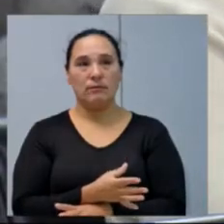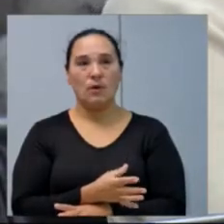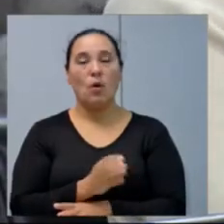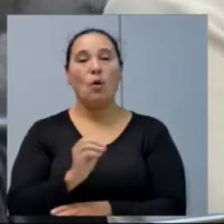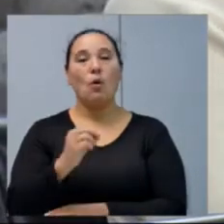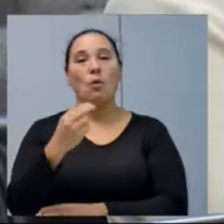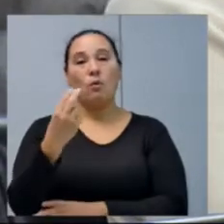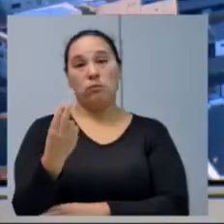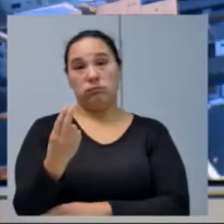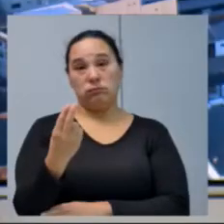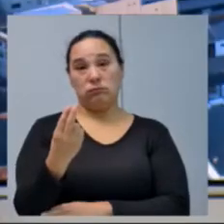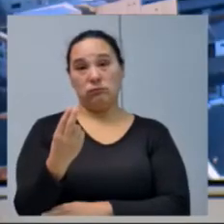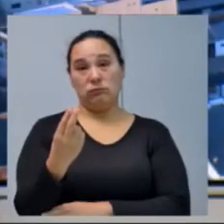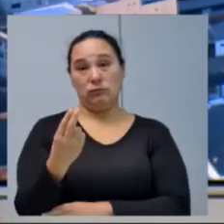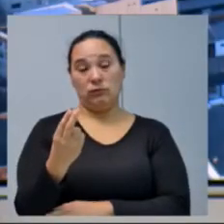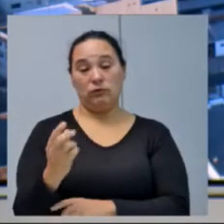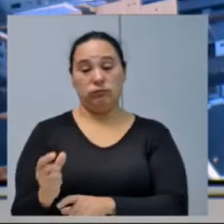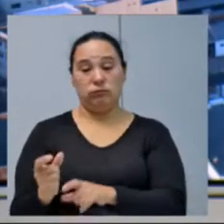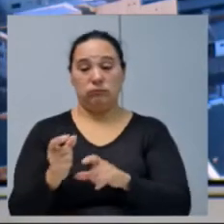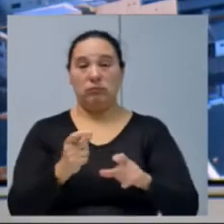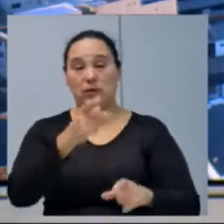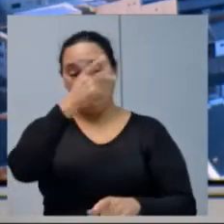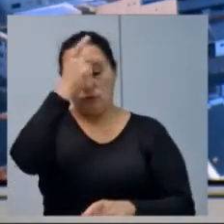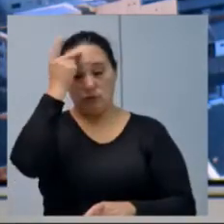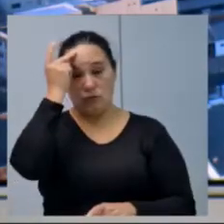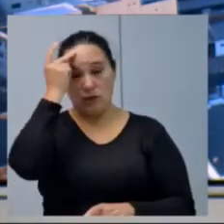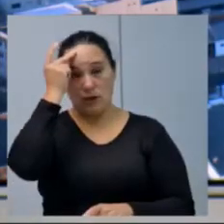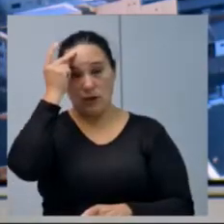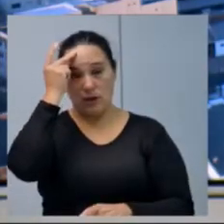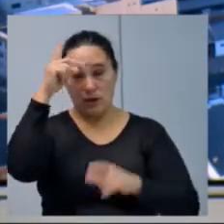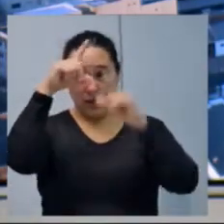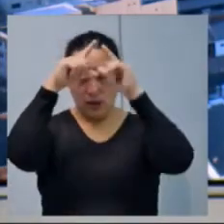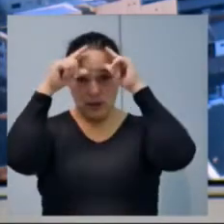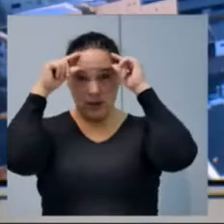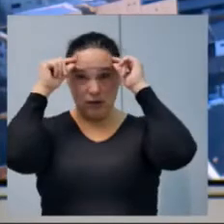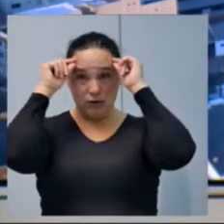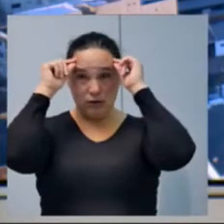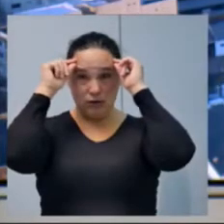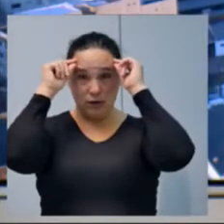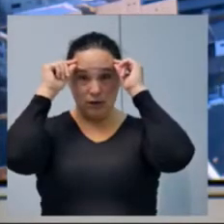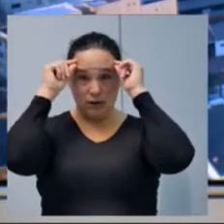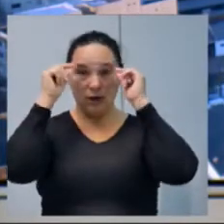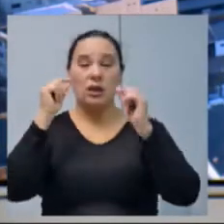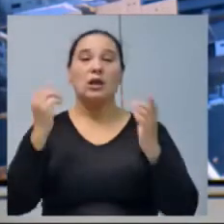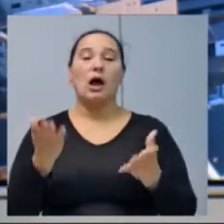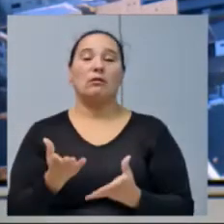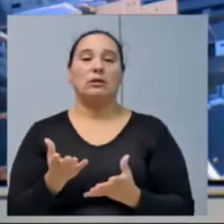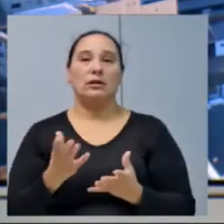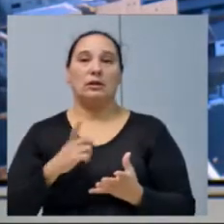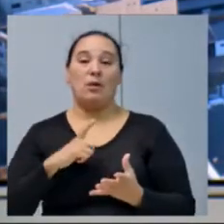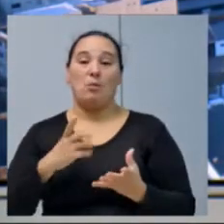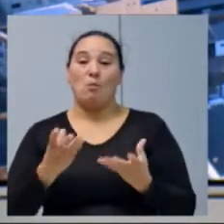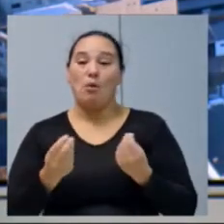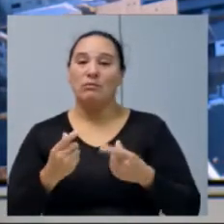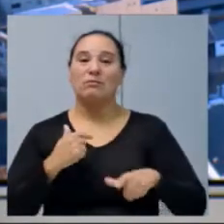Ou se coloca alguém da enfermagem que já está pouco, já está sobrecarregado, ou faz